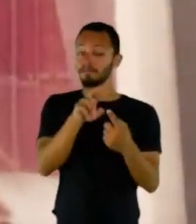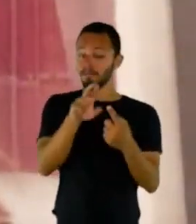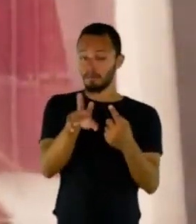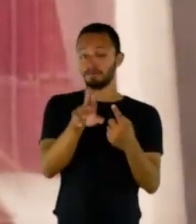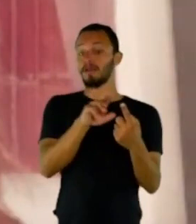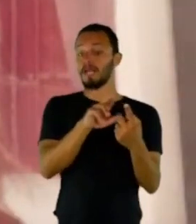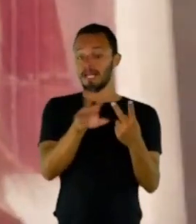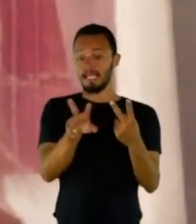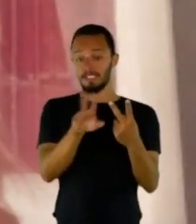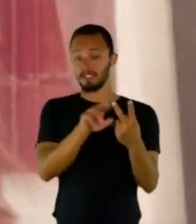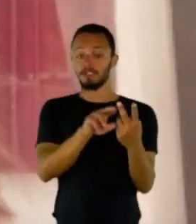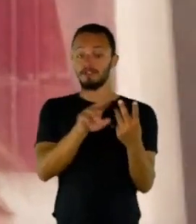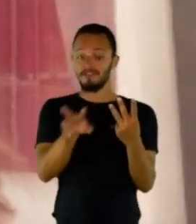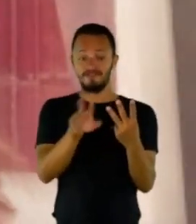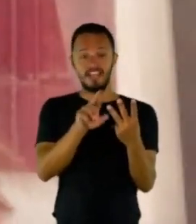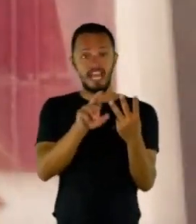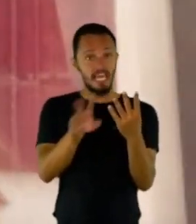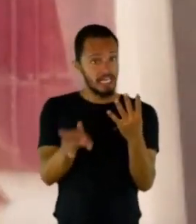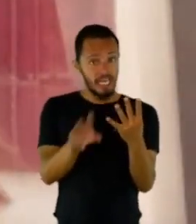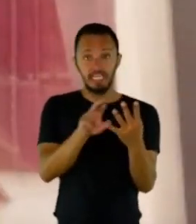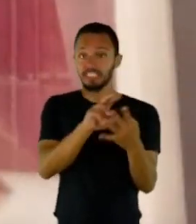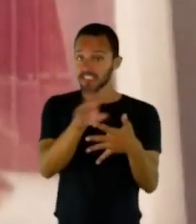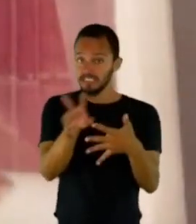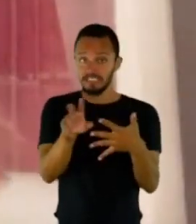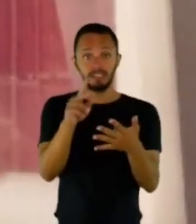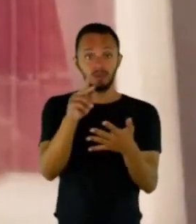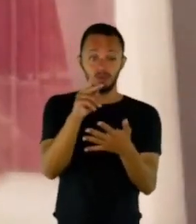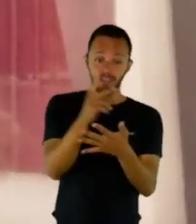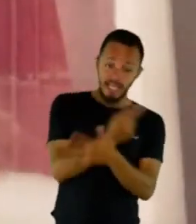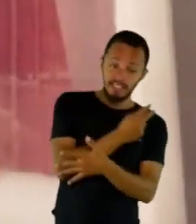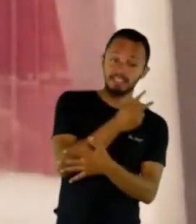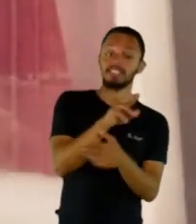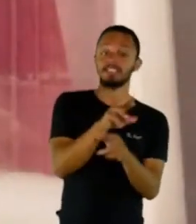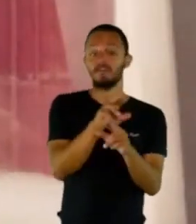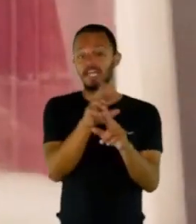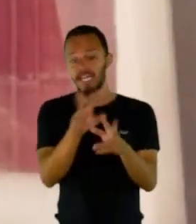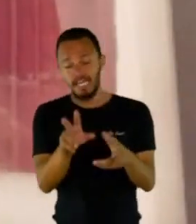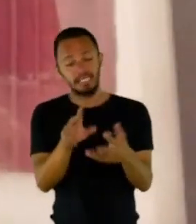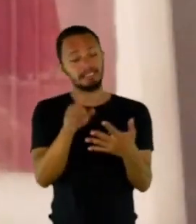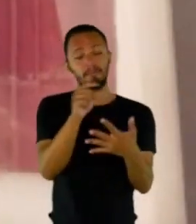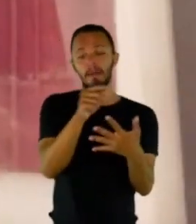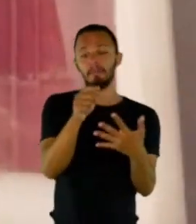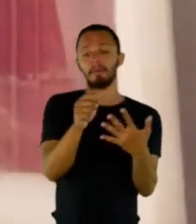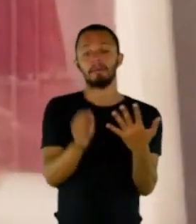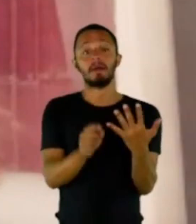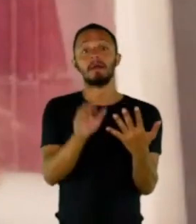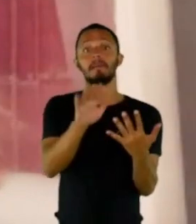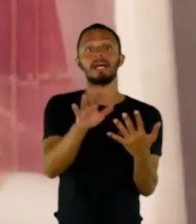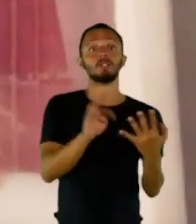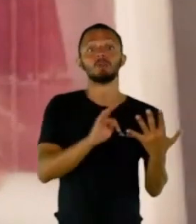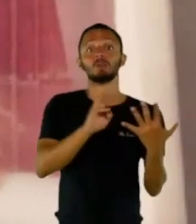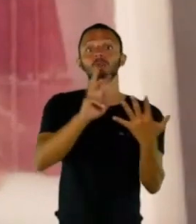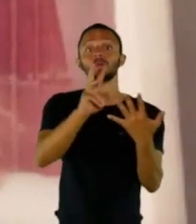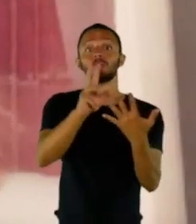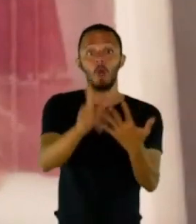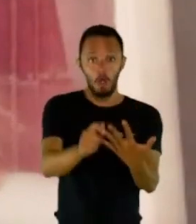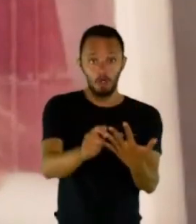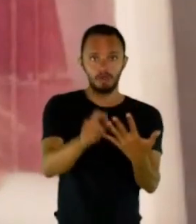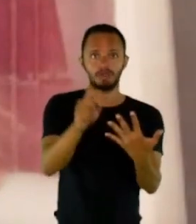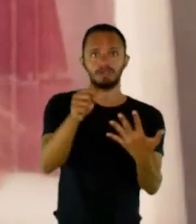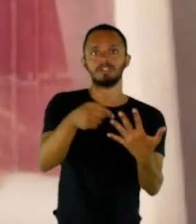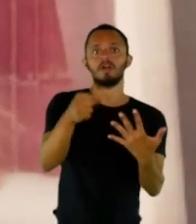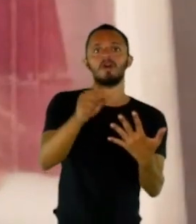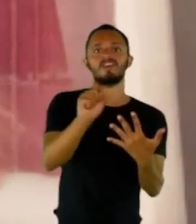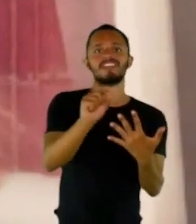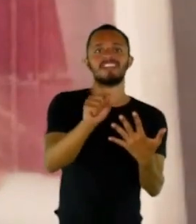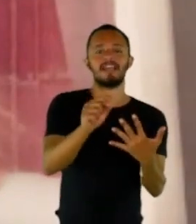de níveis diferentes, de situações diferentes, todos eles têm essa linha